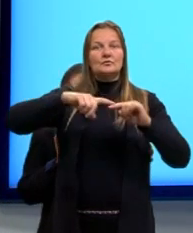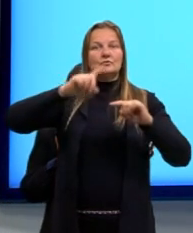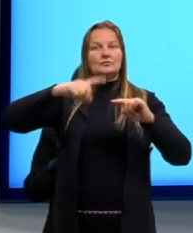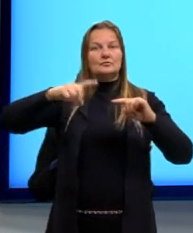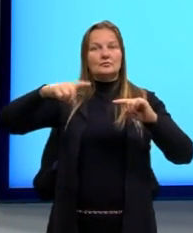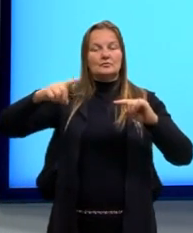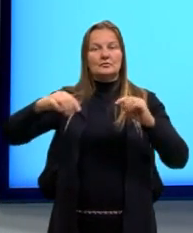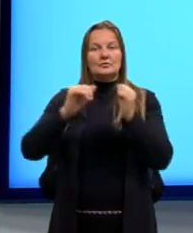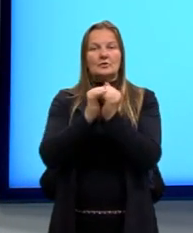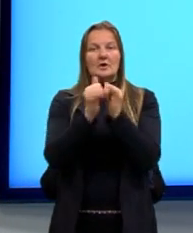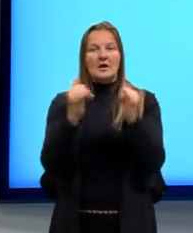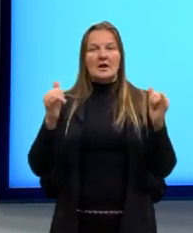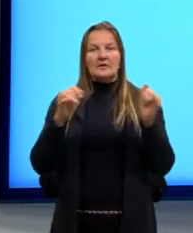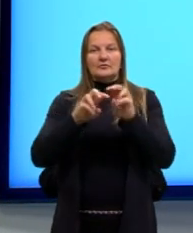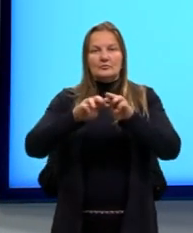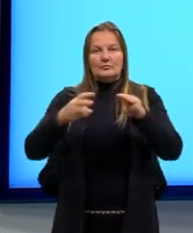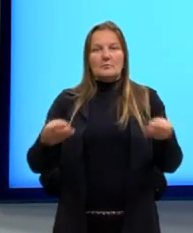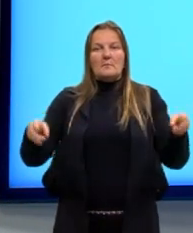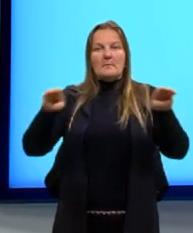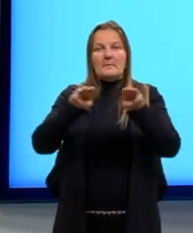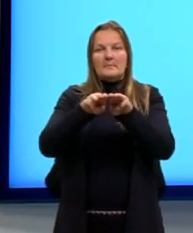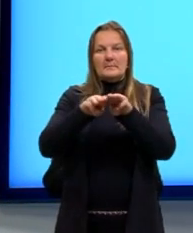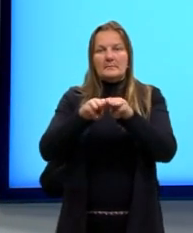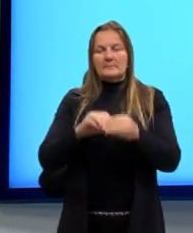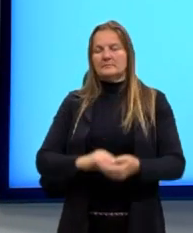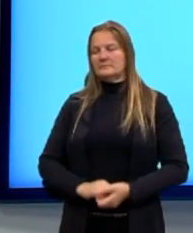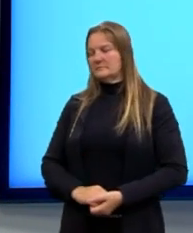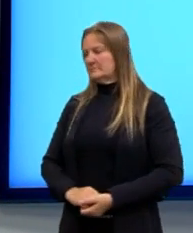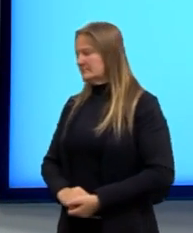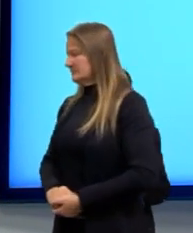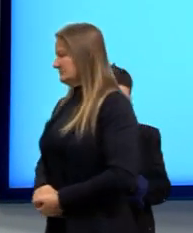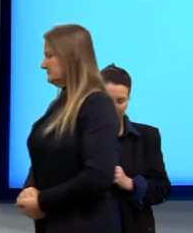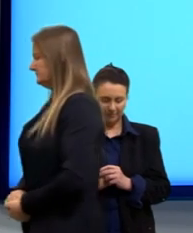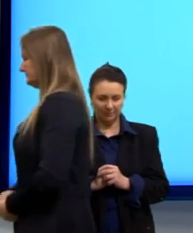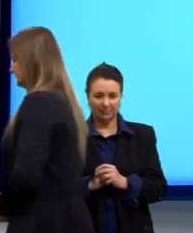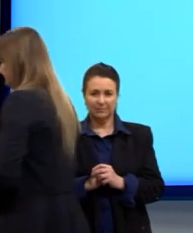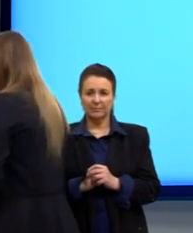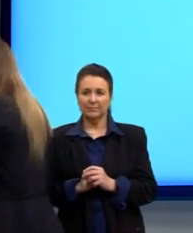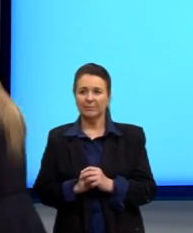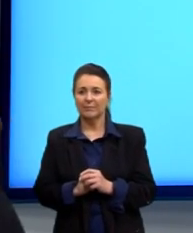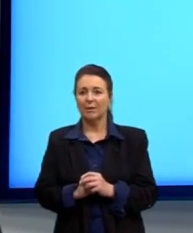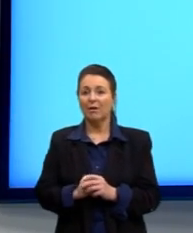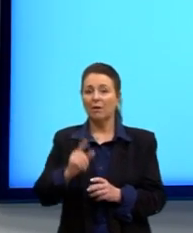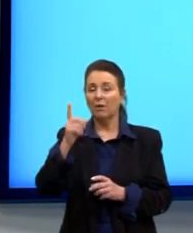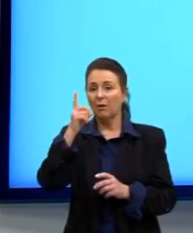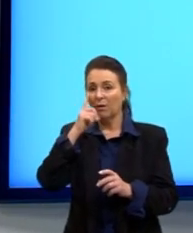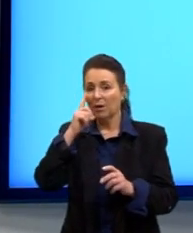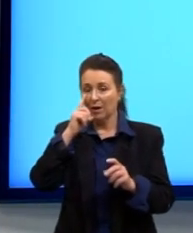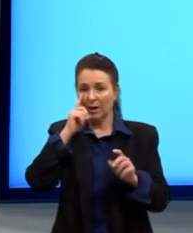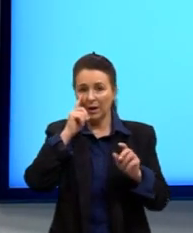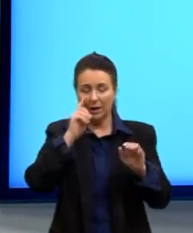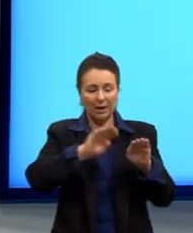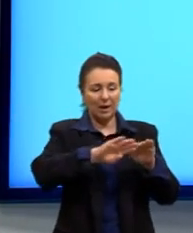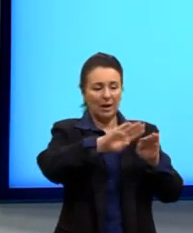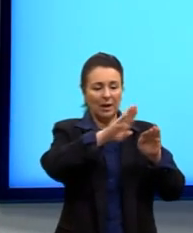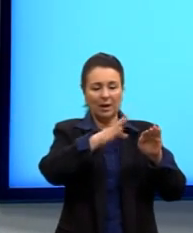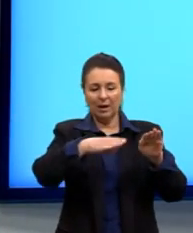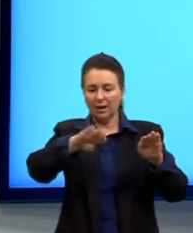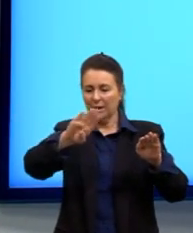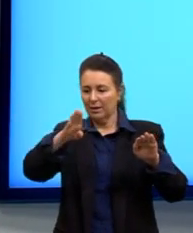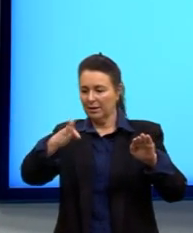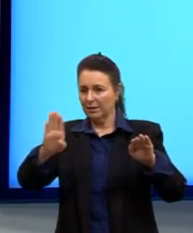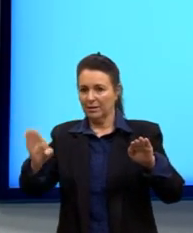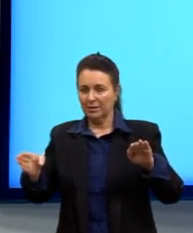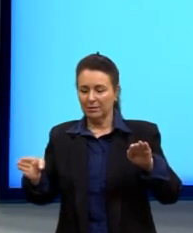eletromagnética. A gente pode tratar ela como uma onda eletromagnética. E como que a gente representa uma